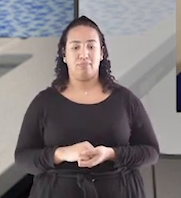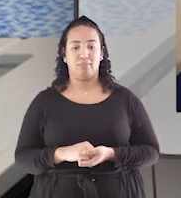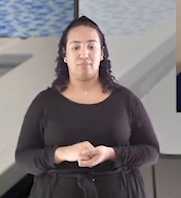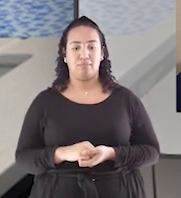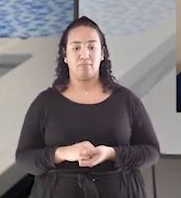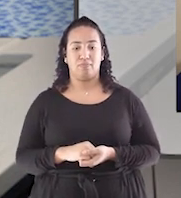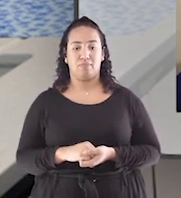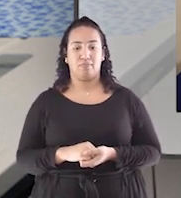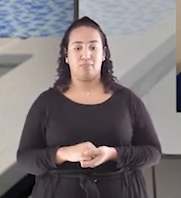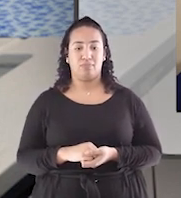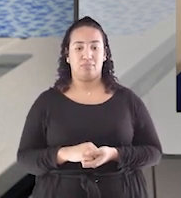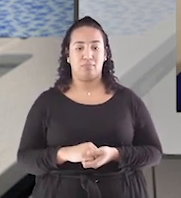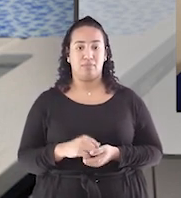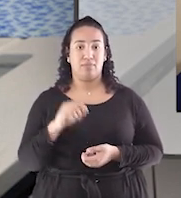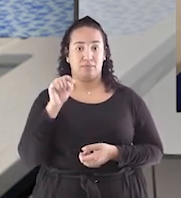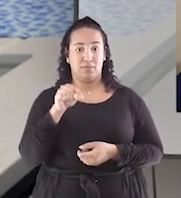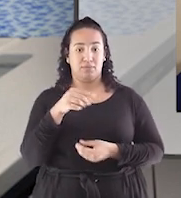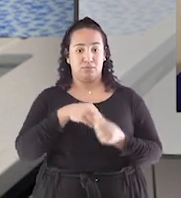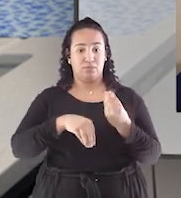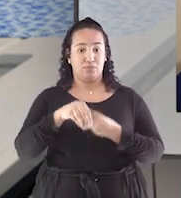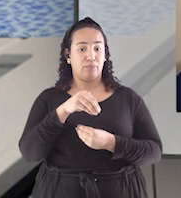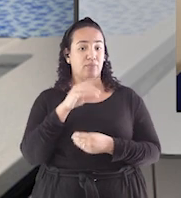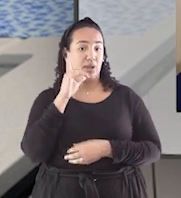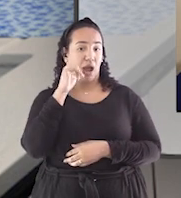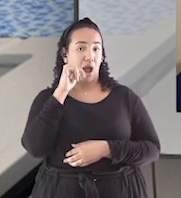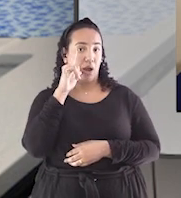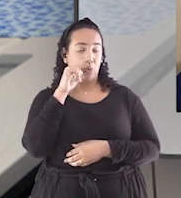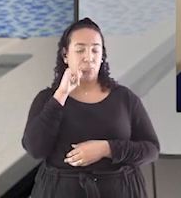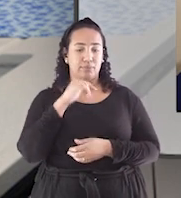E você vai colocando água.